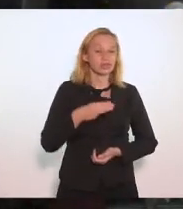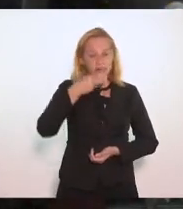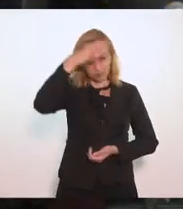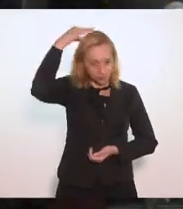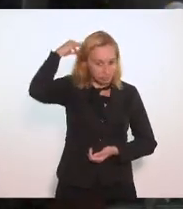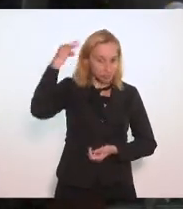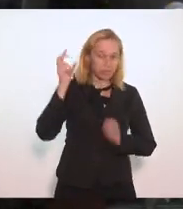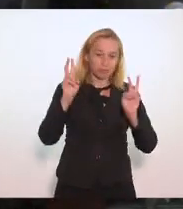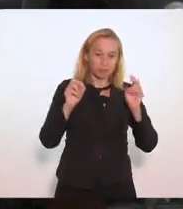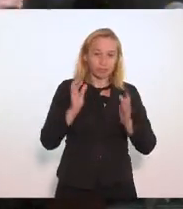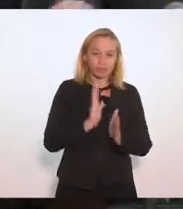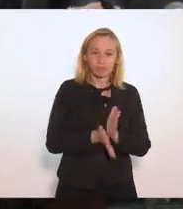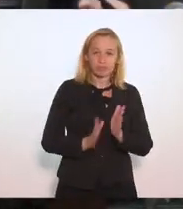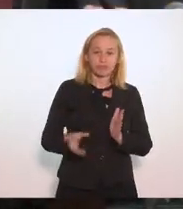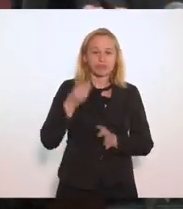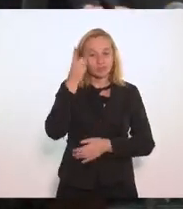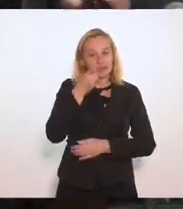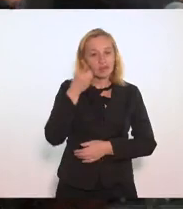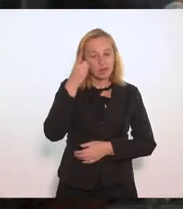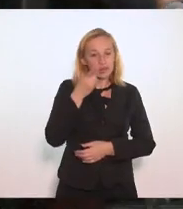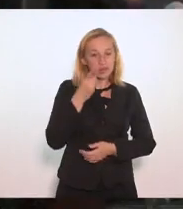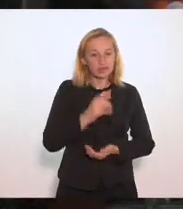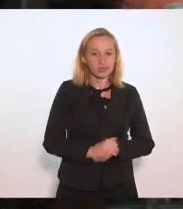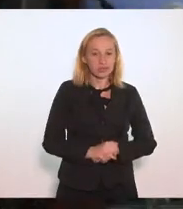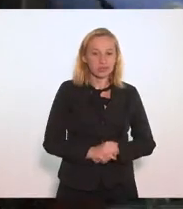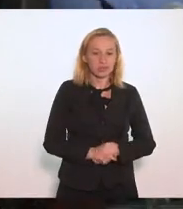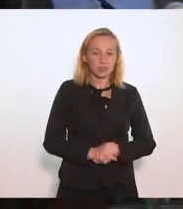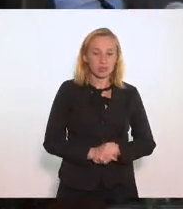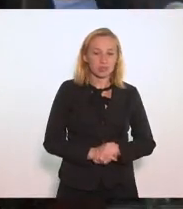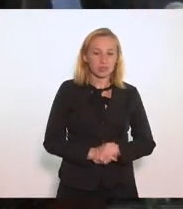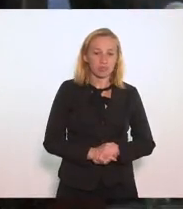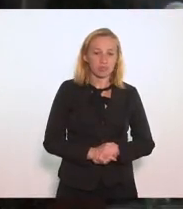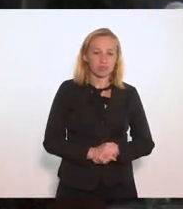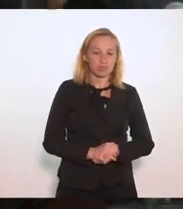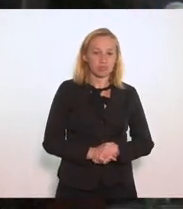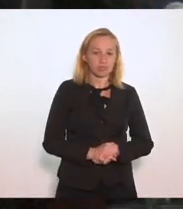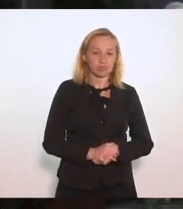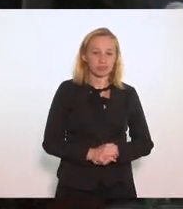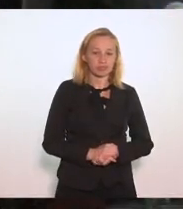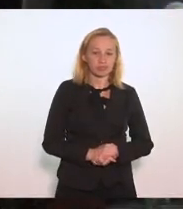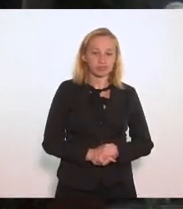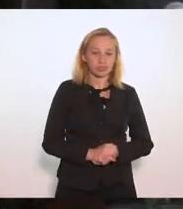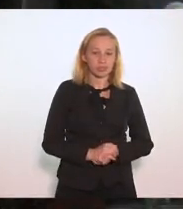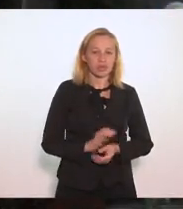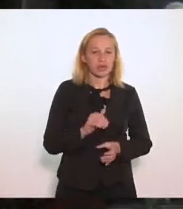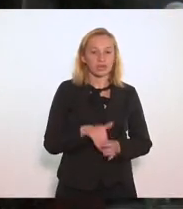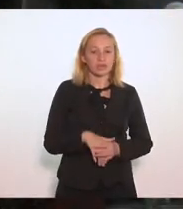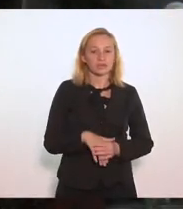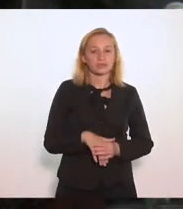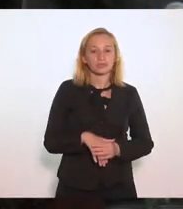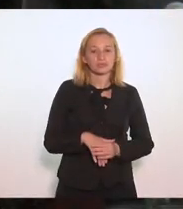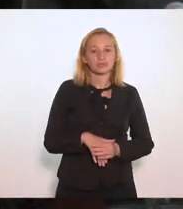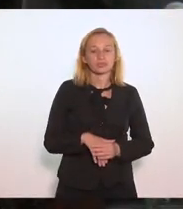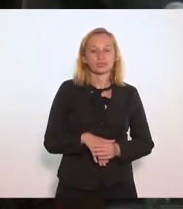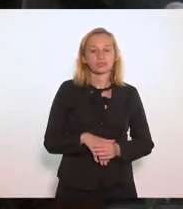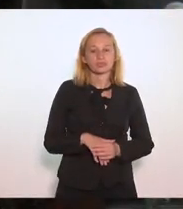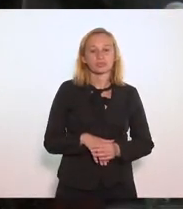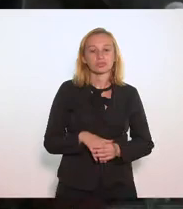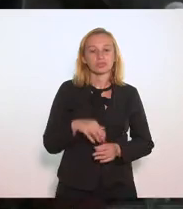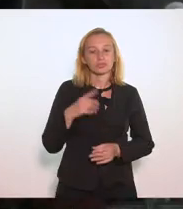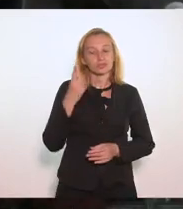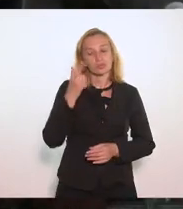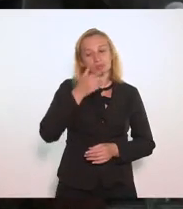questão De ordem Do deputado Não vou nem Acatar como Vó divergente Em relação A questão De ordem Do deputado Luiz